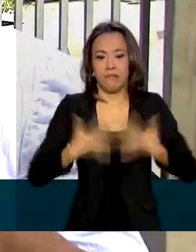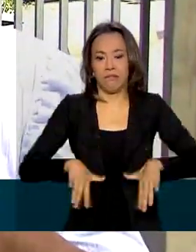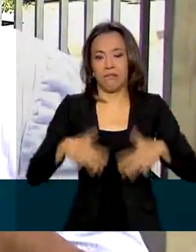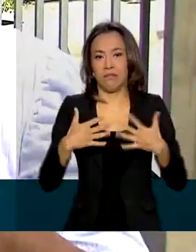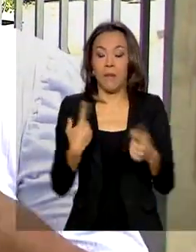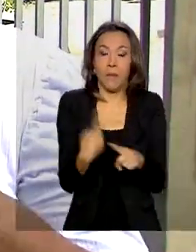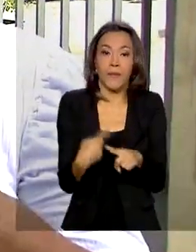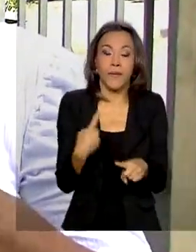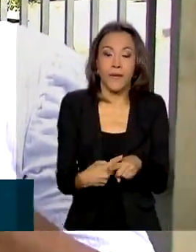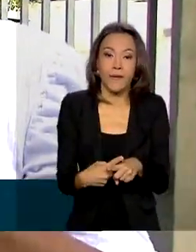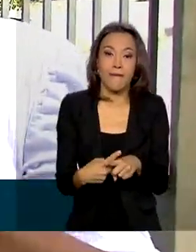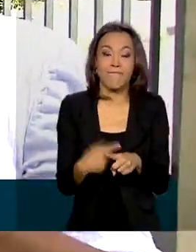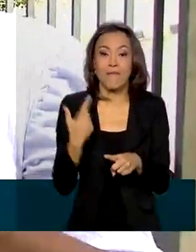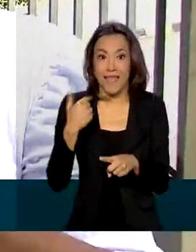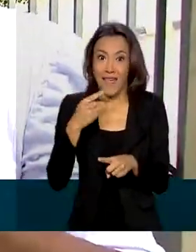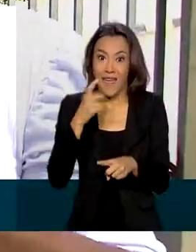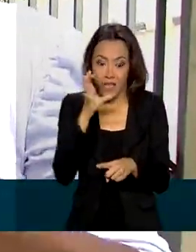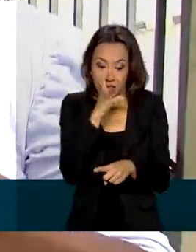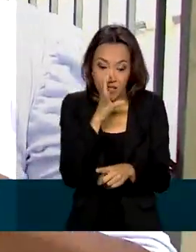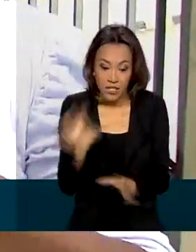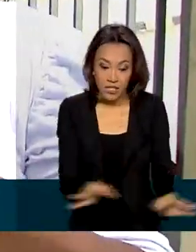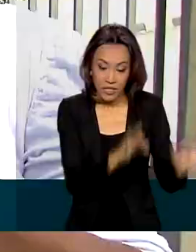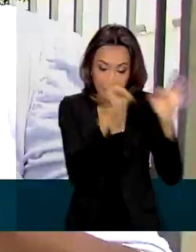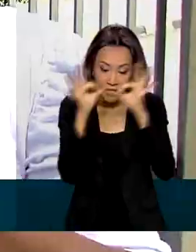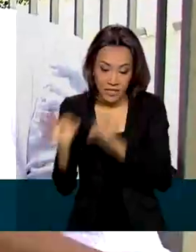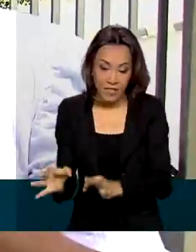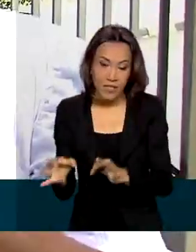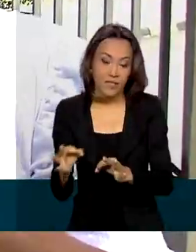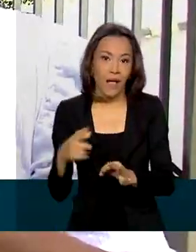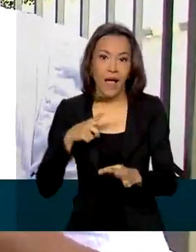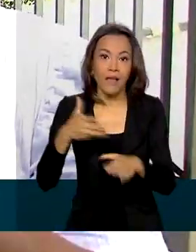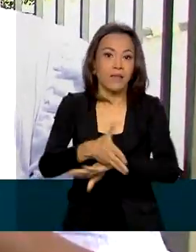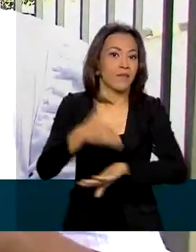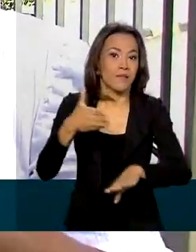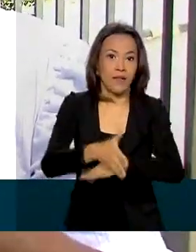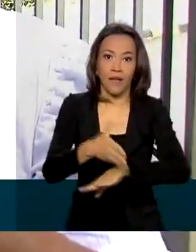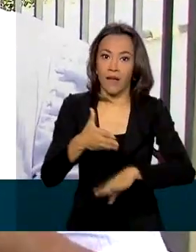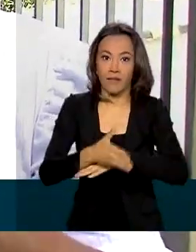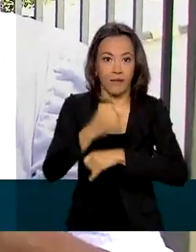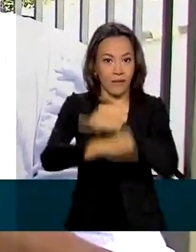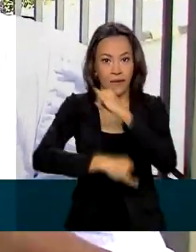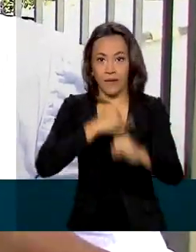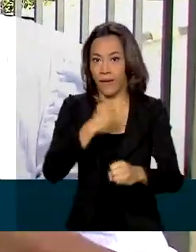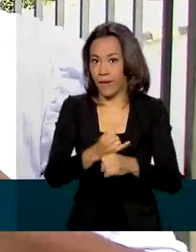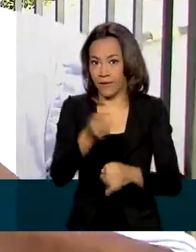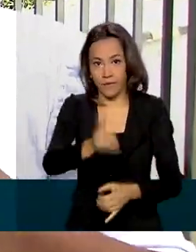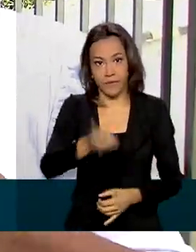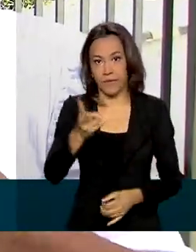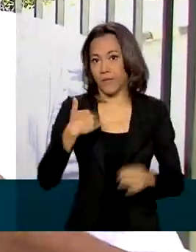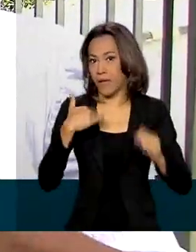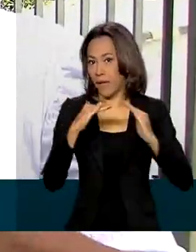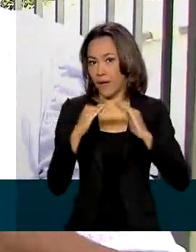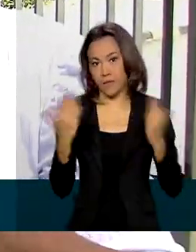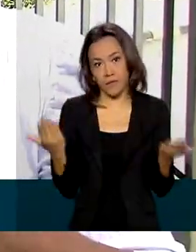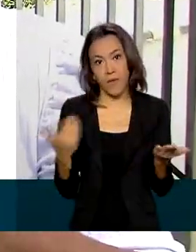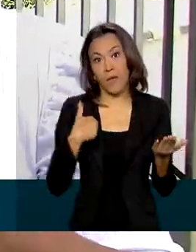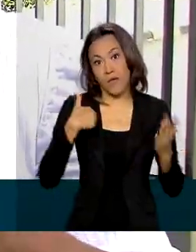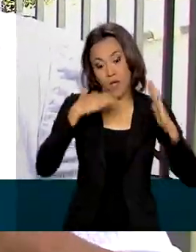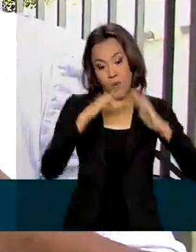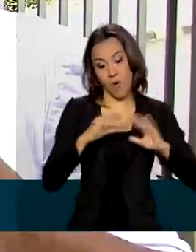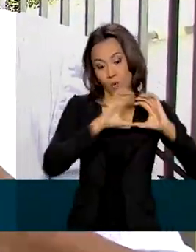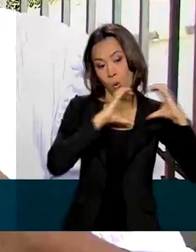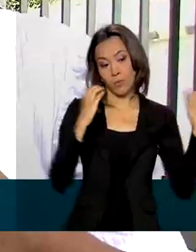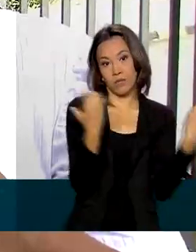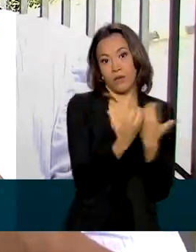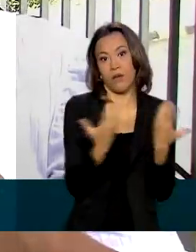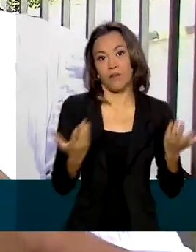justamente de vídeo-aulas, porque nem sempre a gente tem acesso à internet na nossa casa. Eu, por exemplo, moro em uma comunidade,